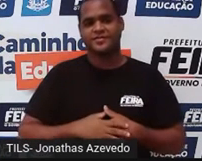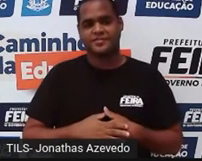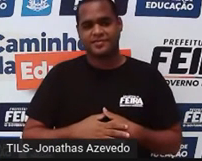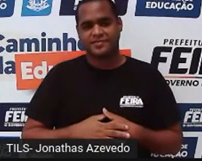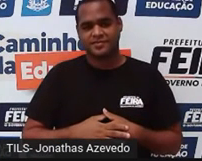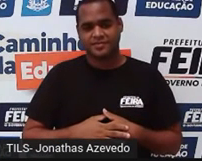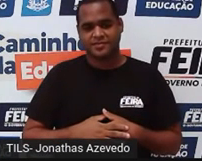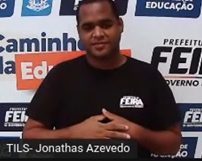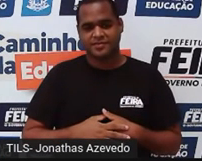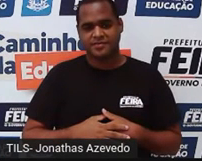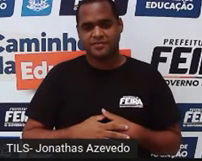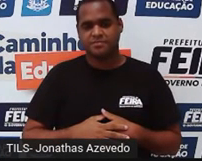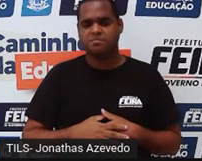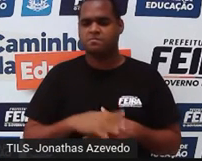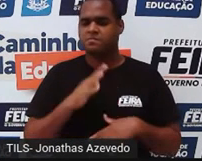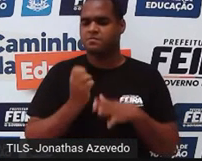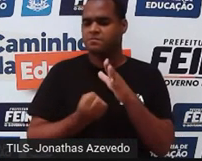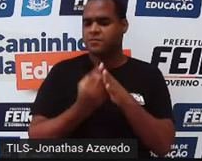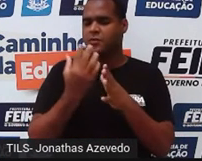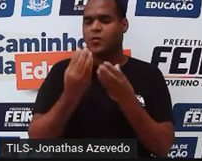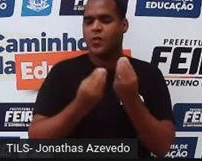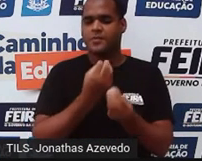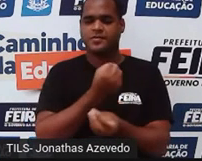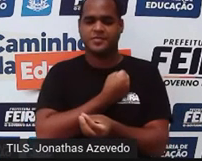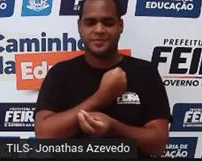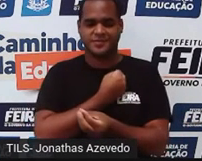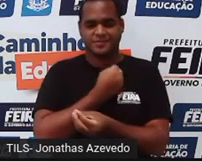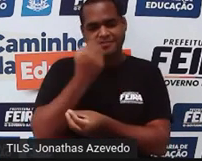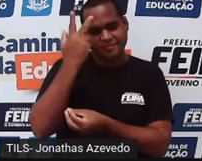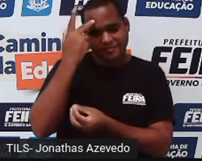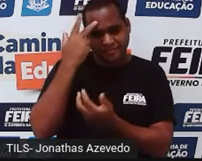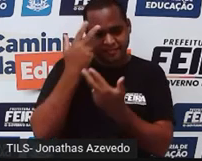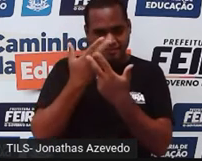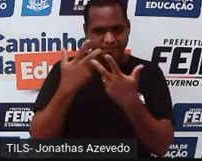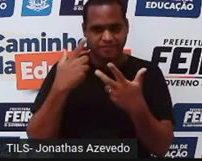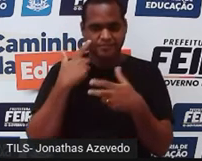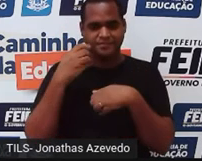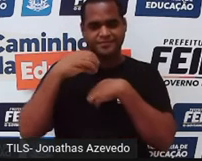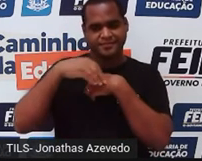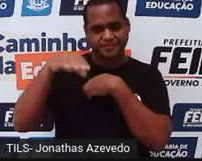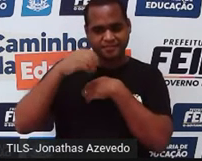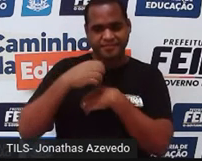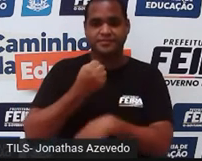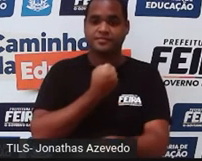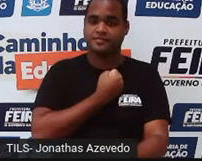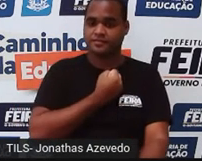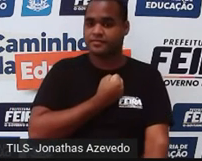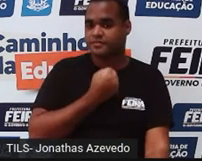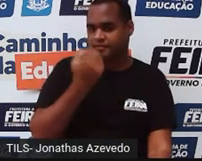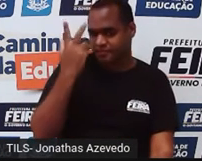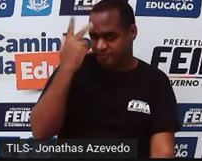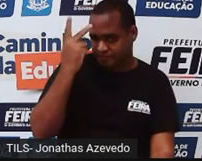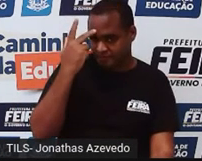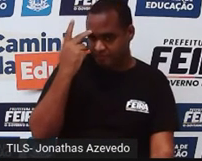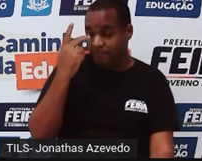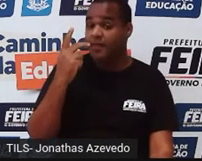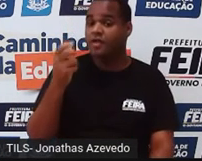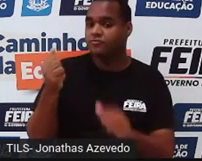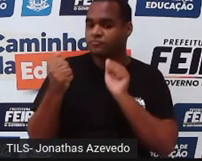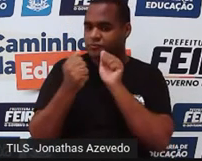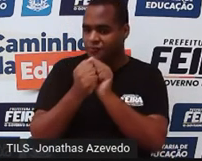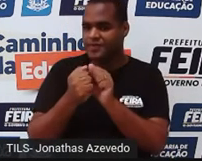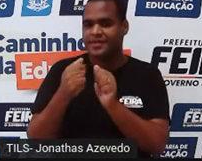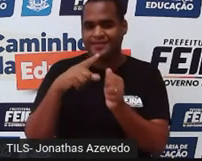E como é que surgem os números inteiros? Você pega os números naturais, junta com os números